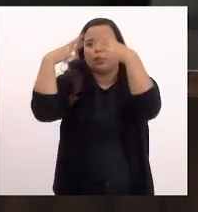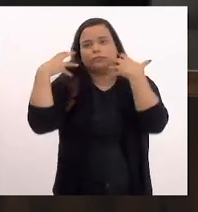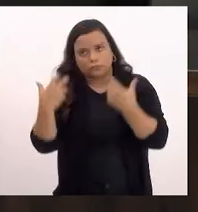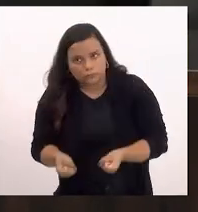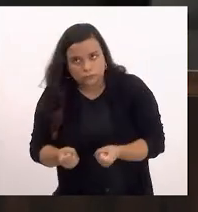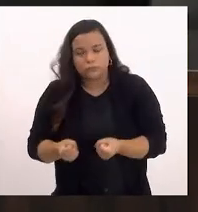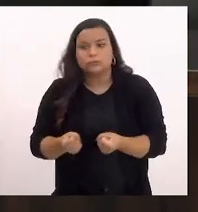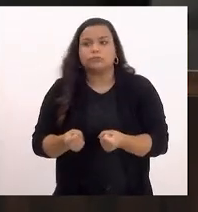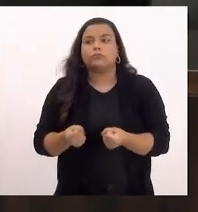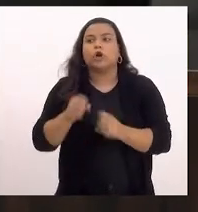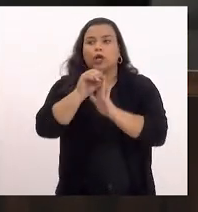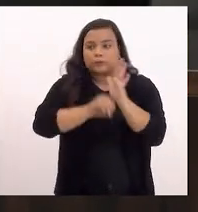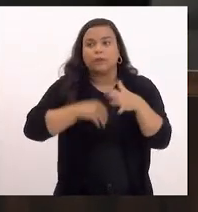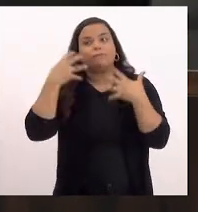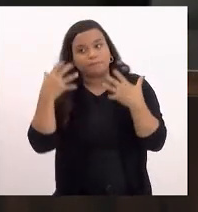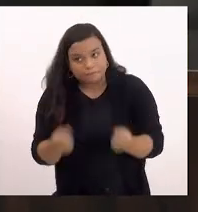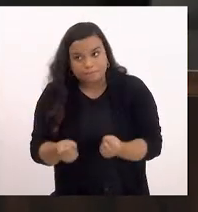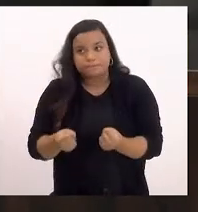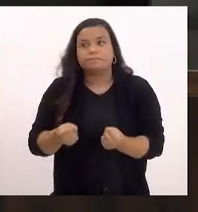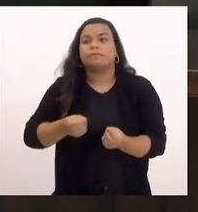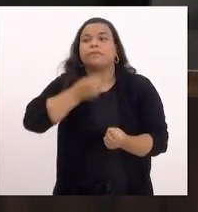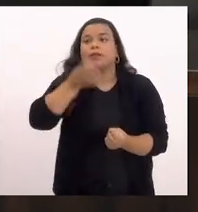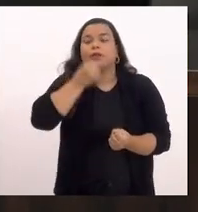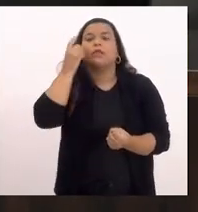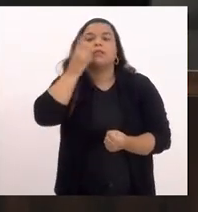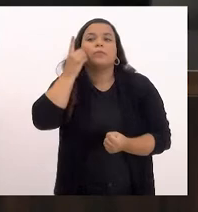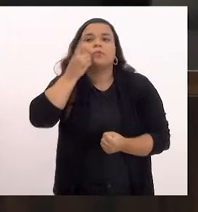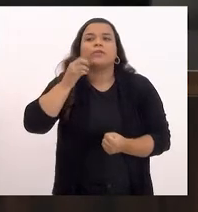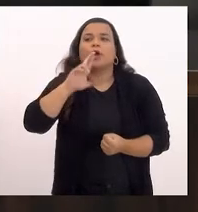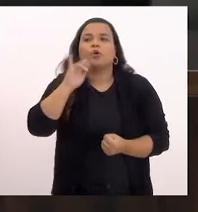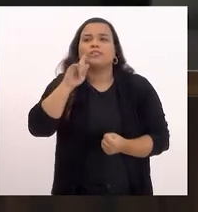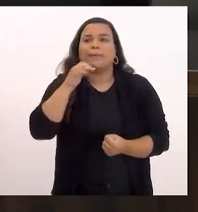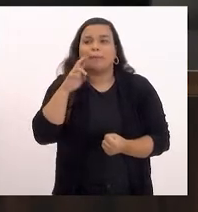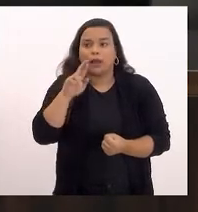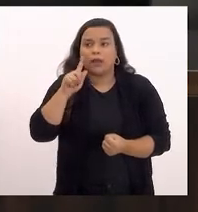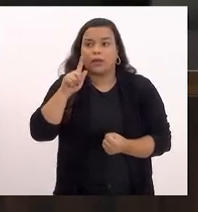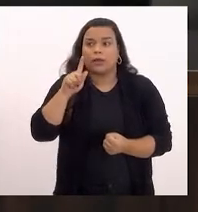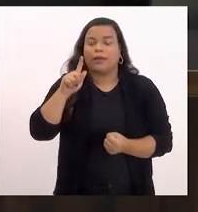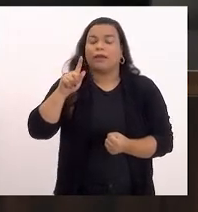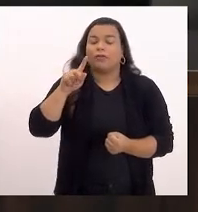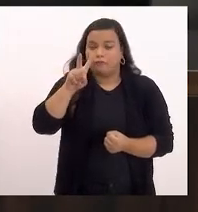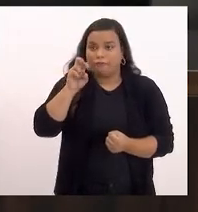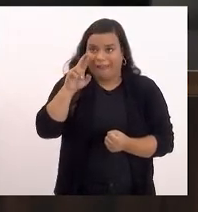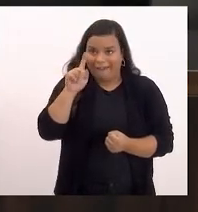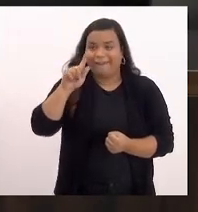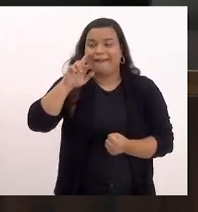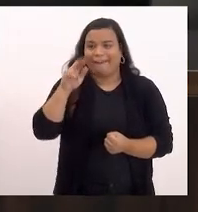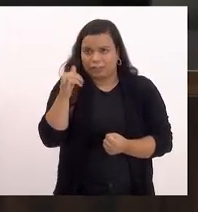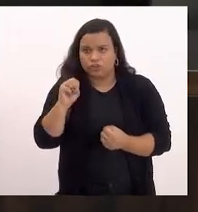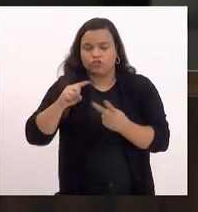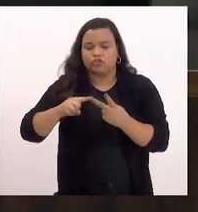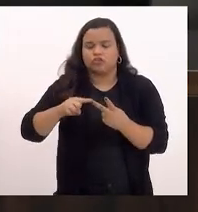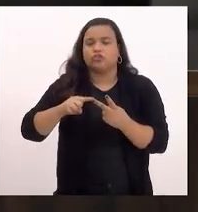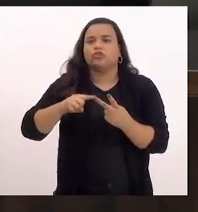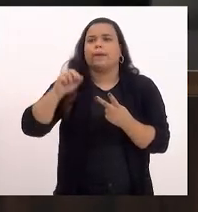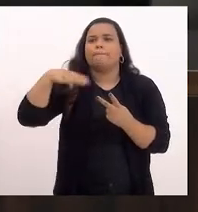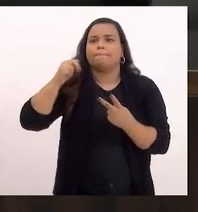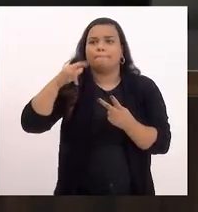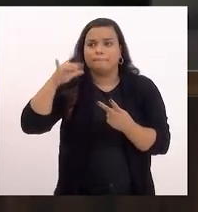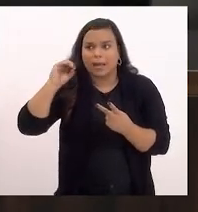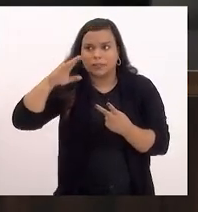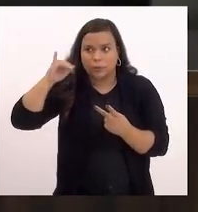favorável. Relatores do deputado Rosenberg Reis, Renata Souza, Rosenberg Reis, Valdeque Carneiro e Márcio Canella.